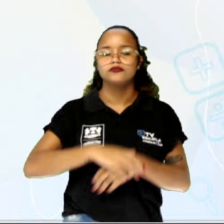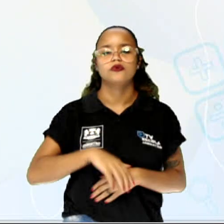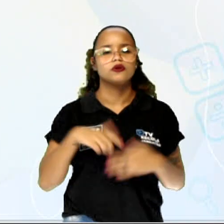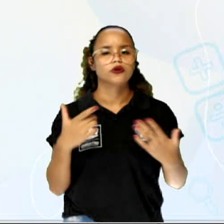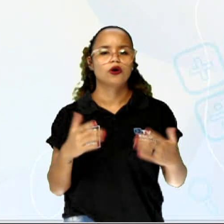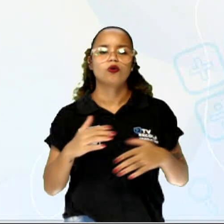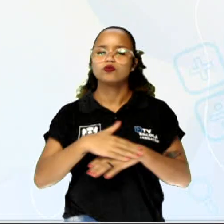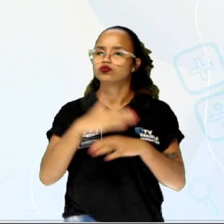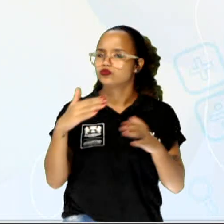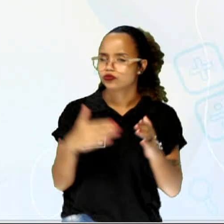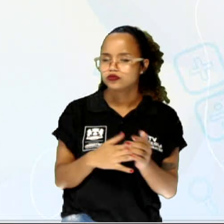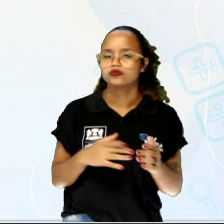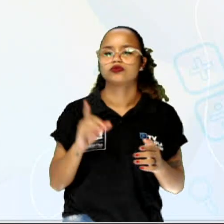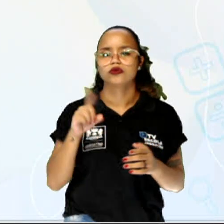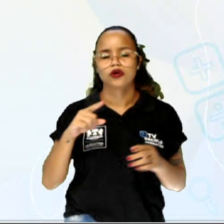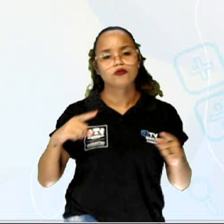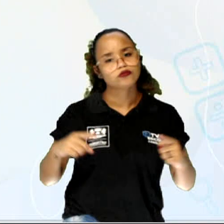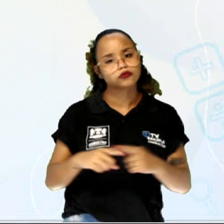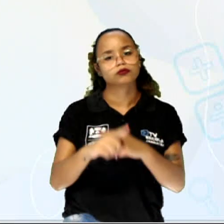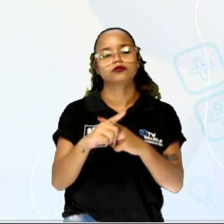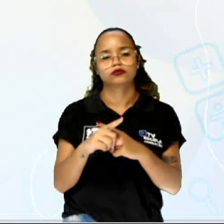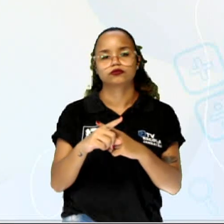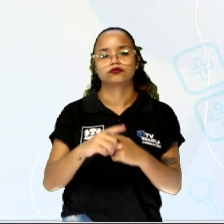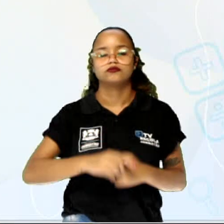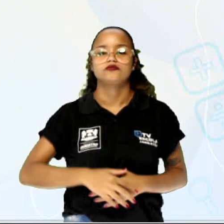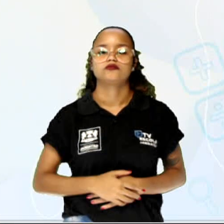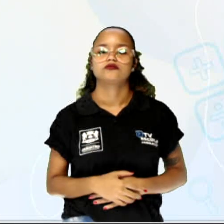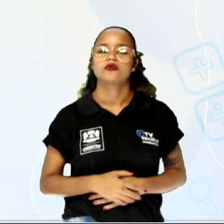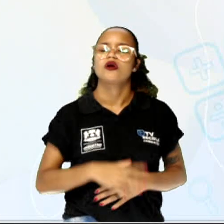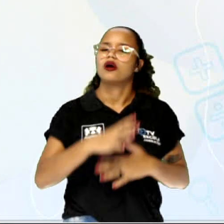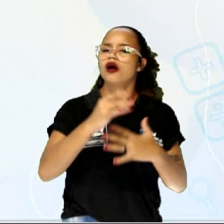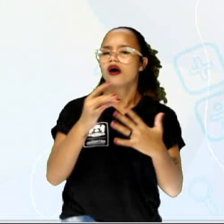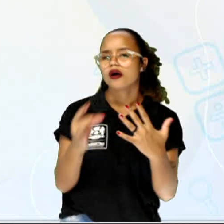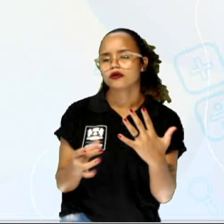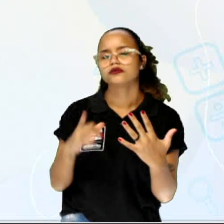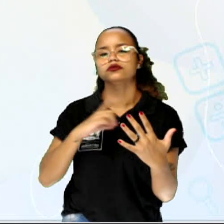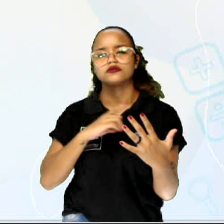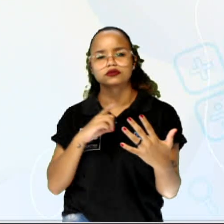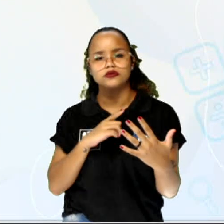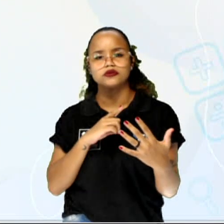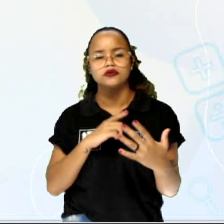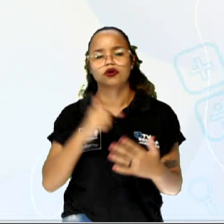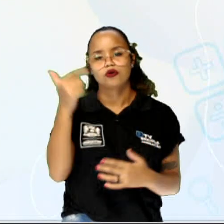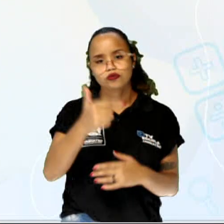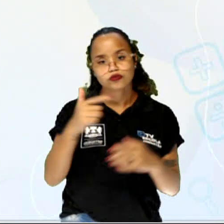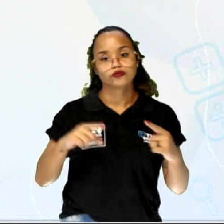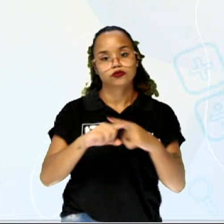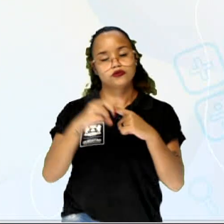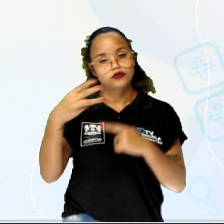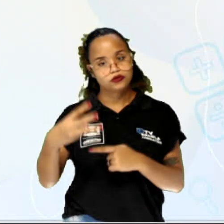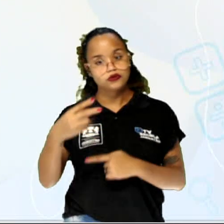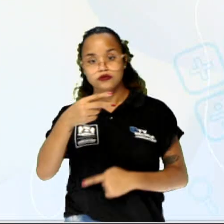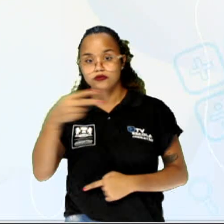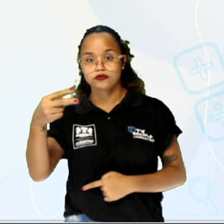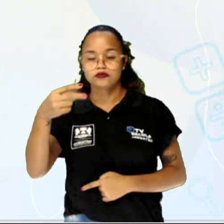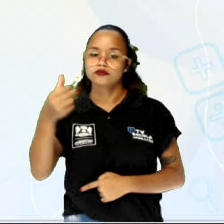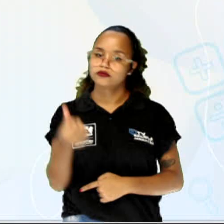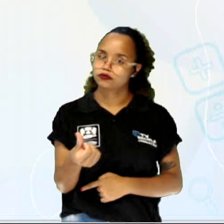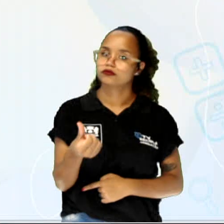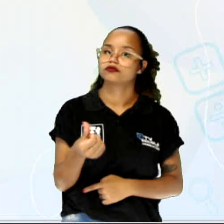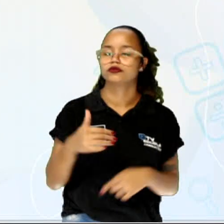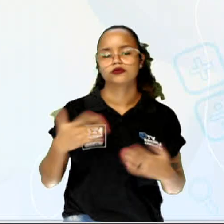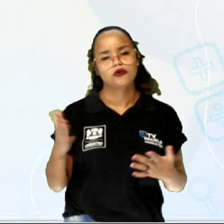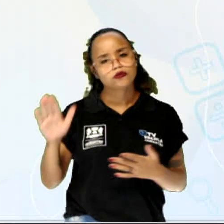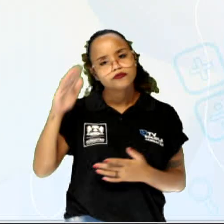de possibilidades dela basta multiplicar as possibilidades de cada evento, no caso, duas vezes três, seis. E é isso o